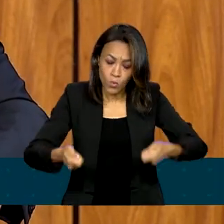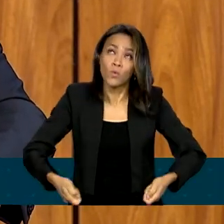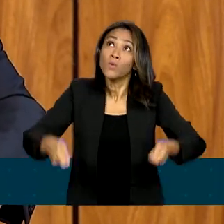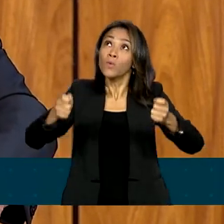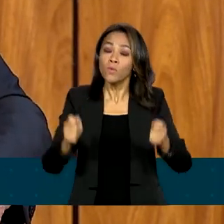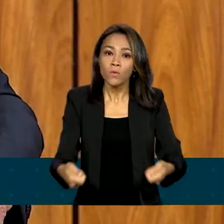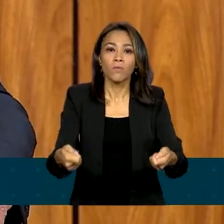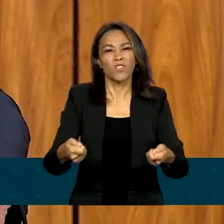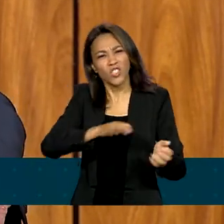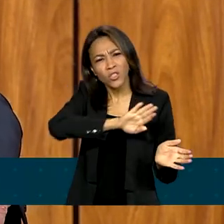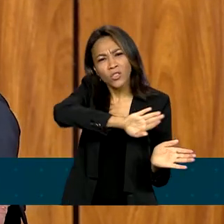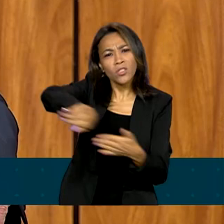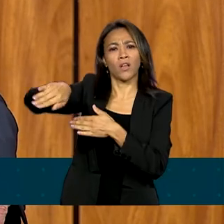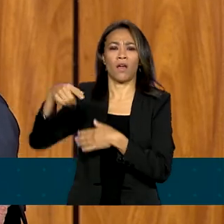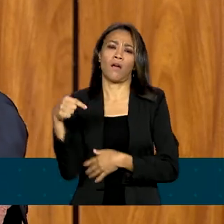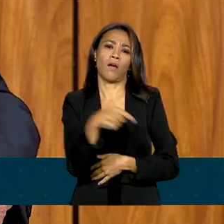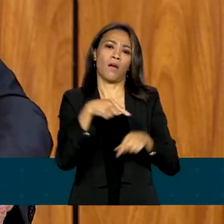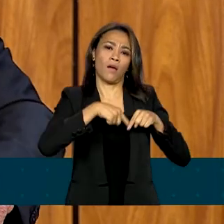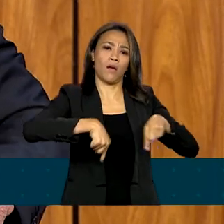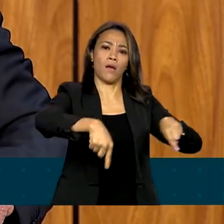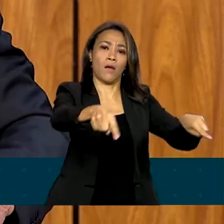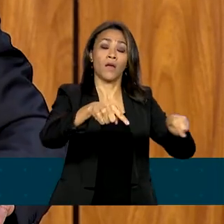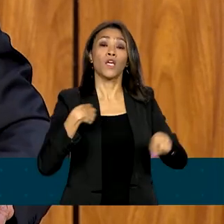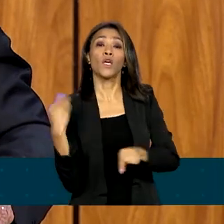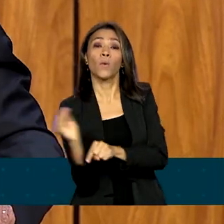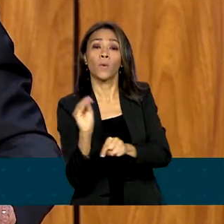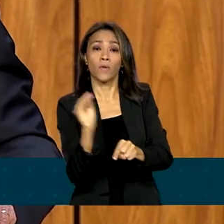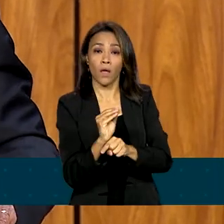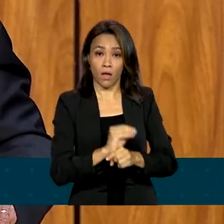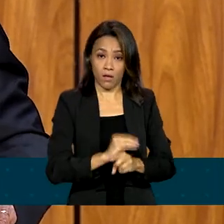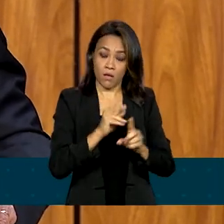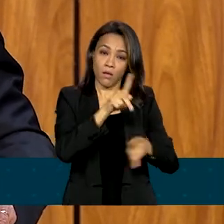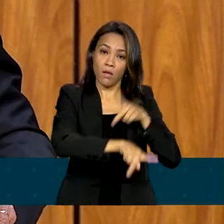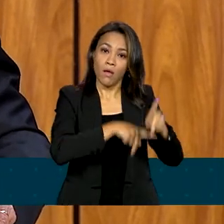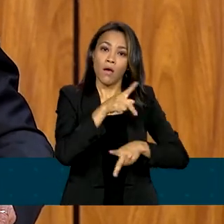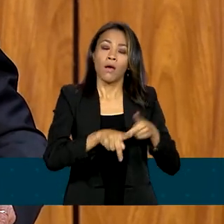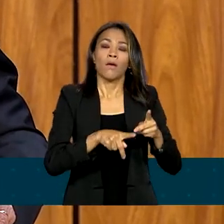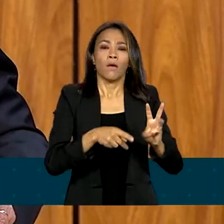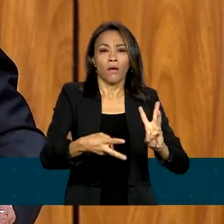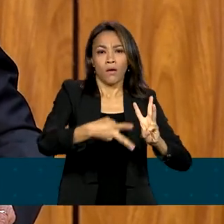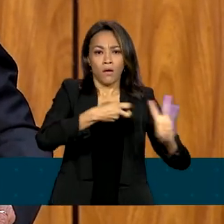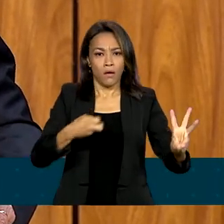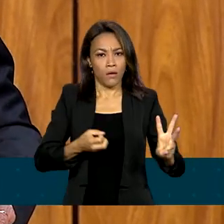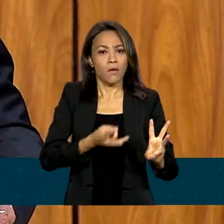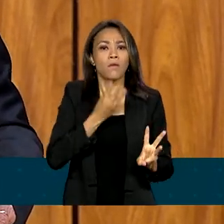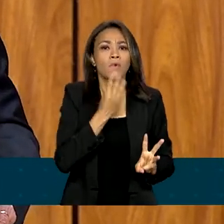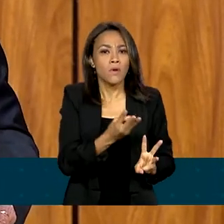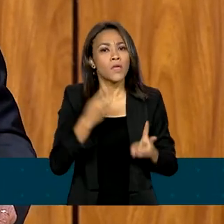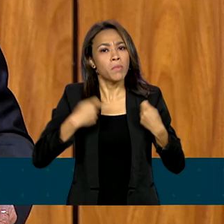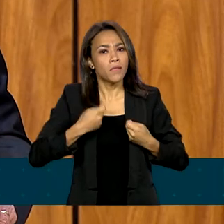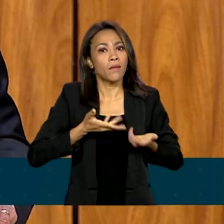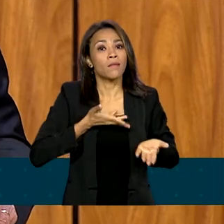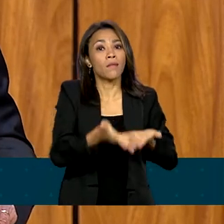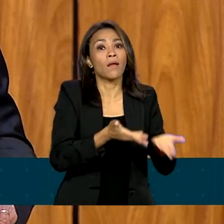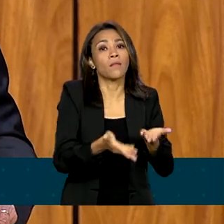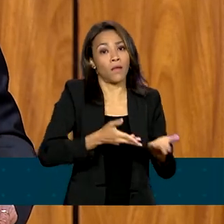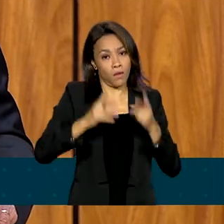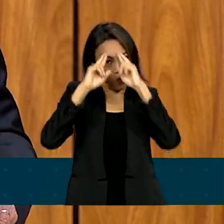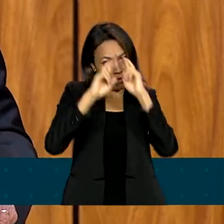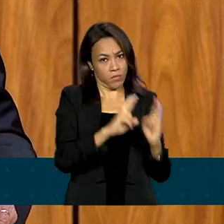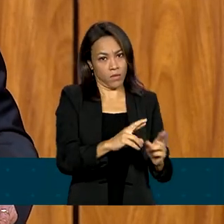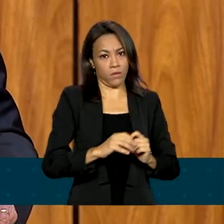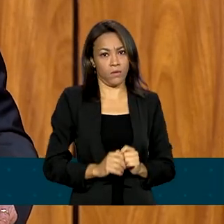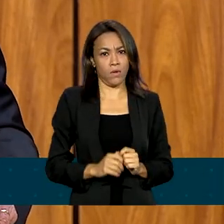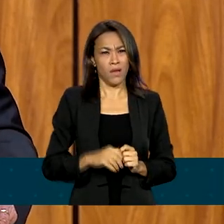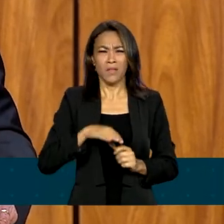e vamos cuidar do povo Yanomami que precisa ser tratado com respeito. Ou seja, não é possível que alguém veja